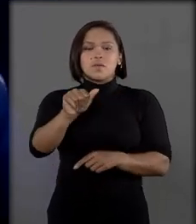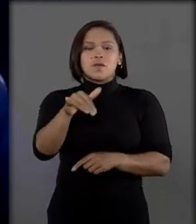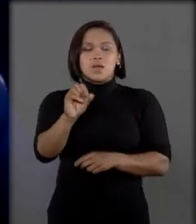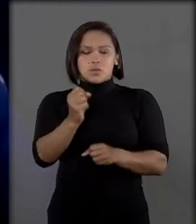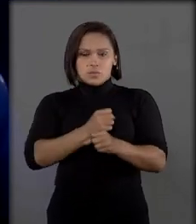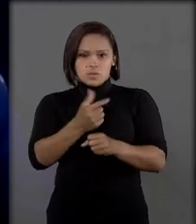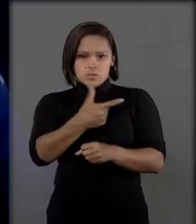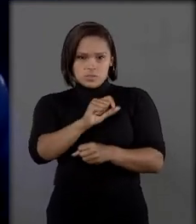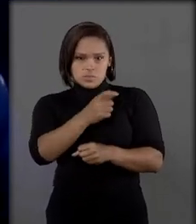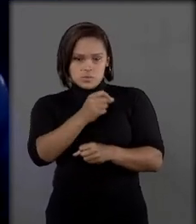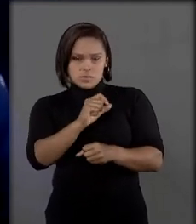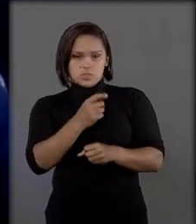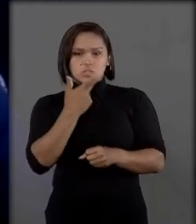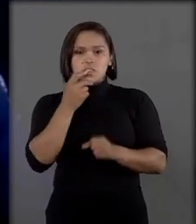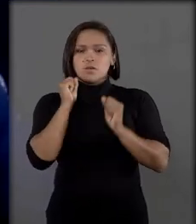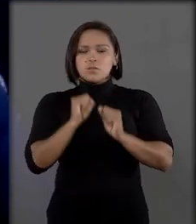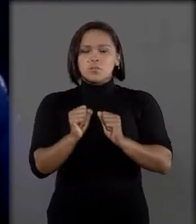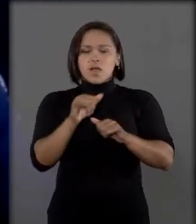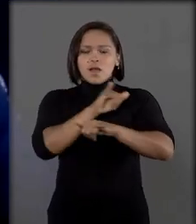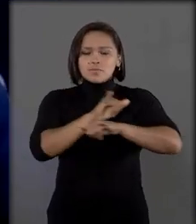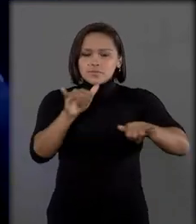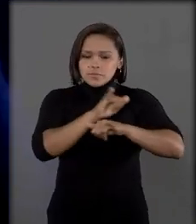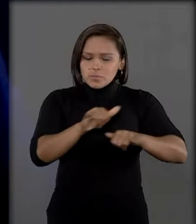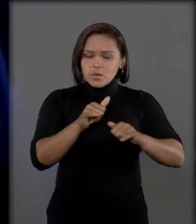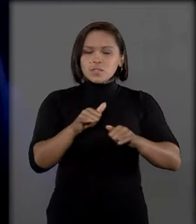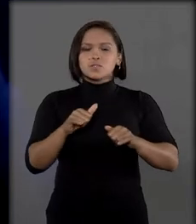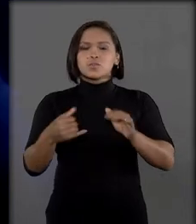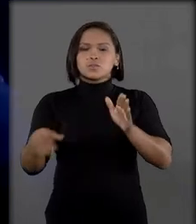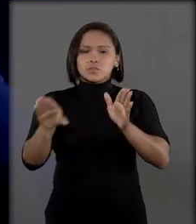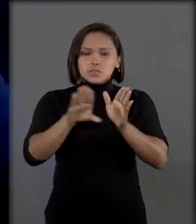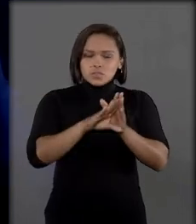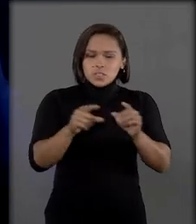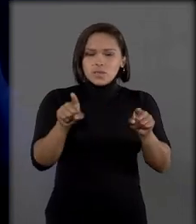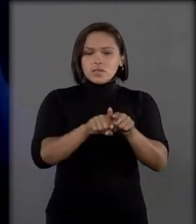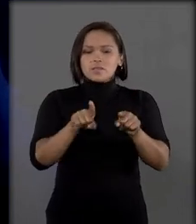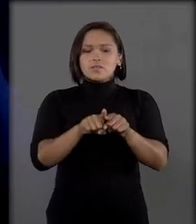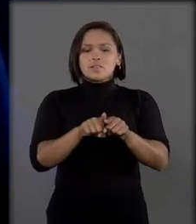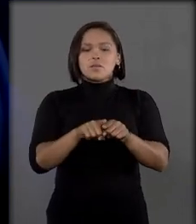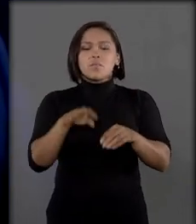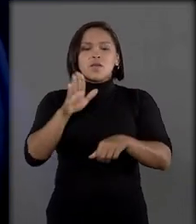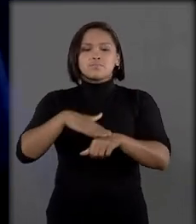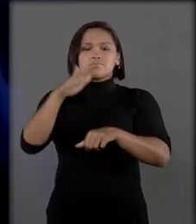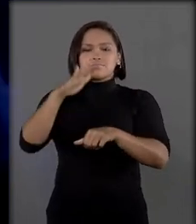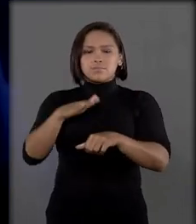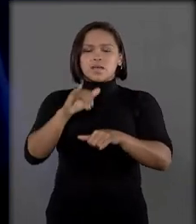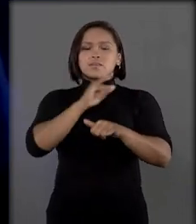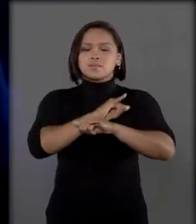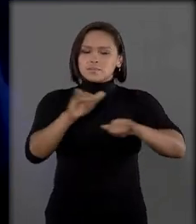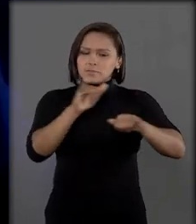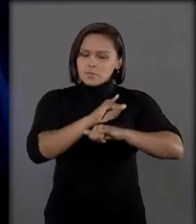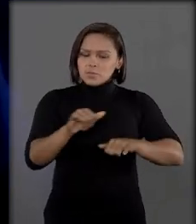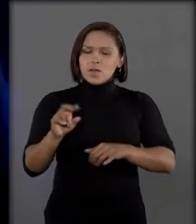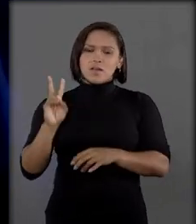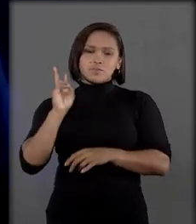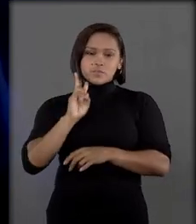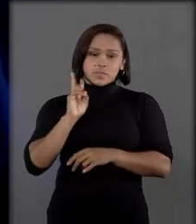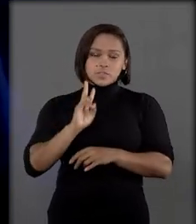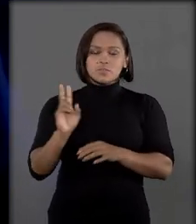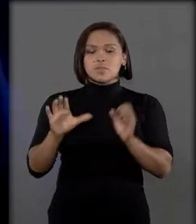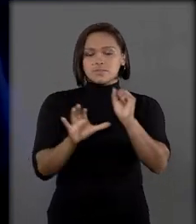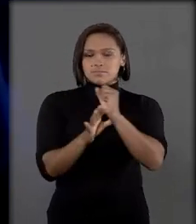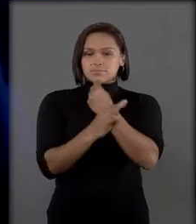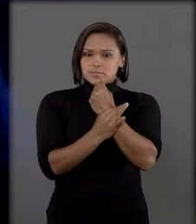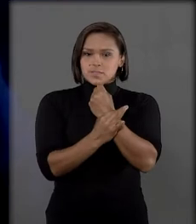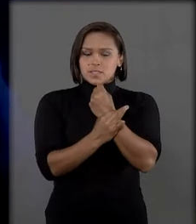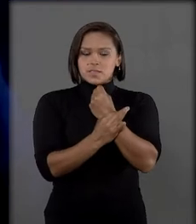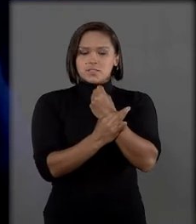intuito de agilizar o encaminhamento das informações recebidas e promover o necessário apoio às vítimas, garantindo assim